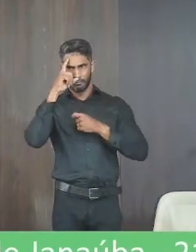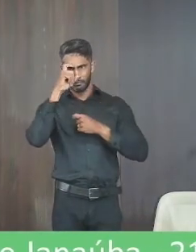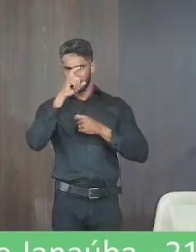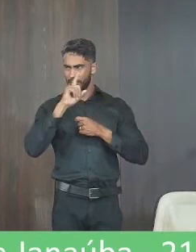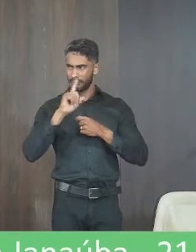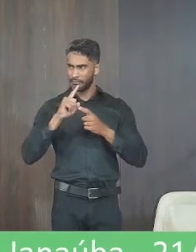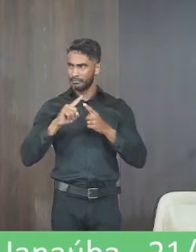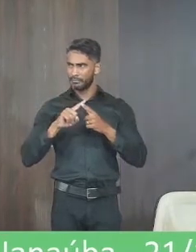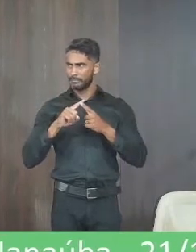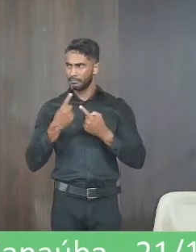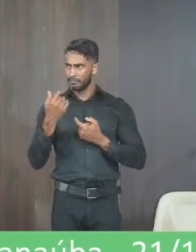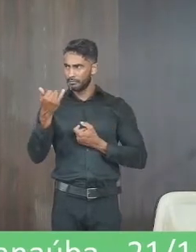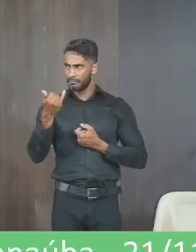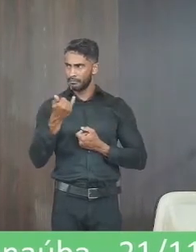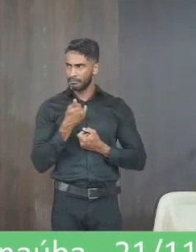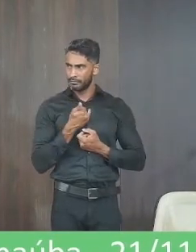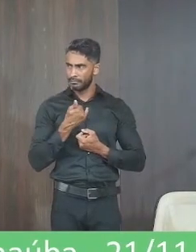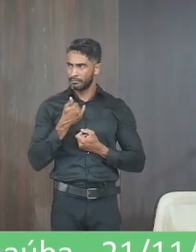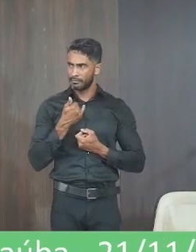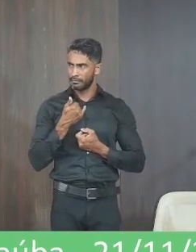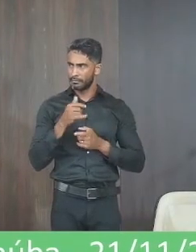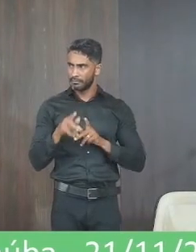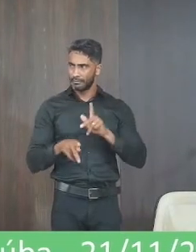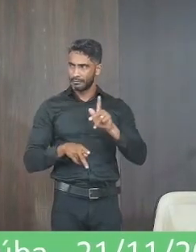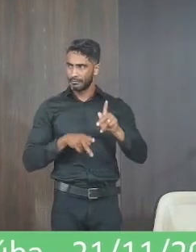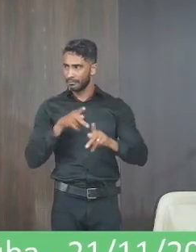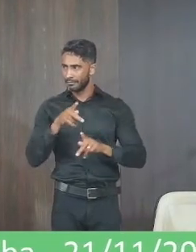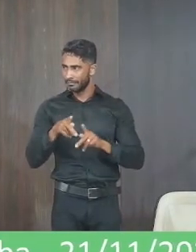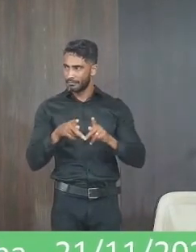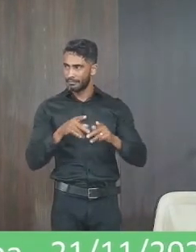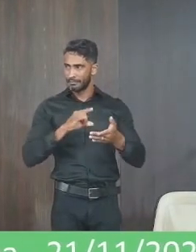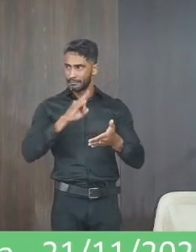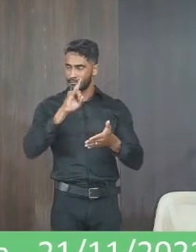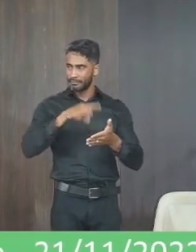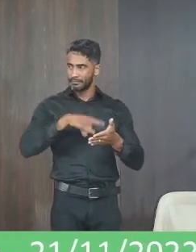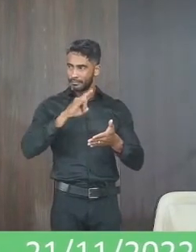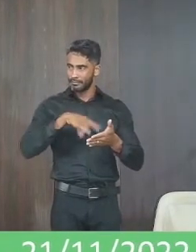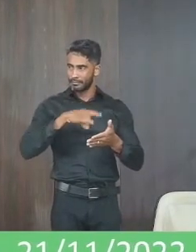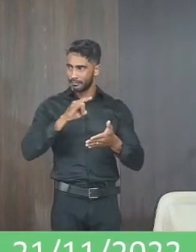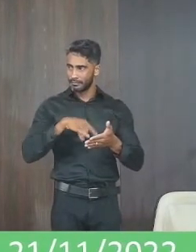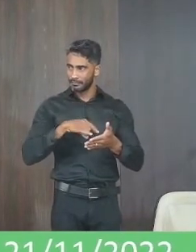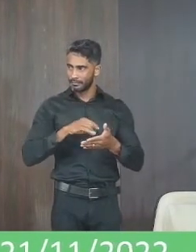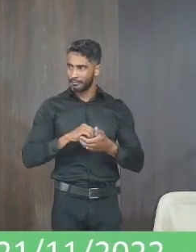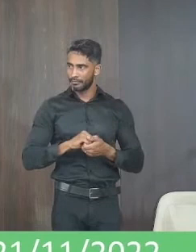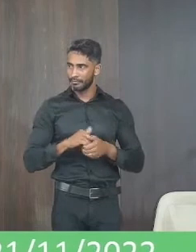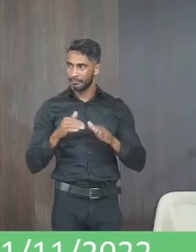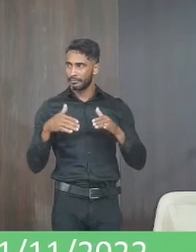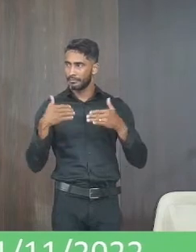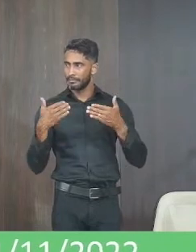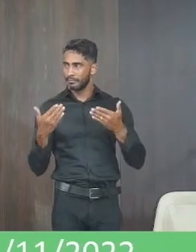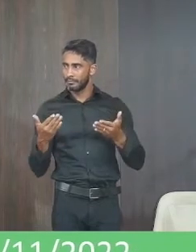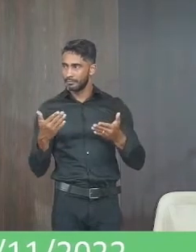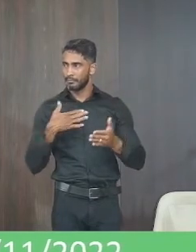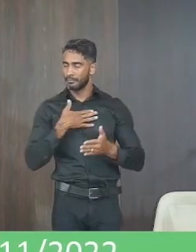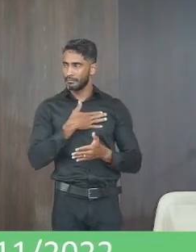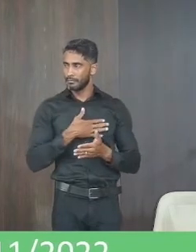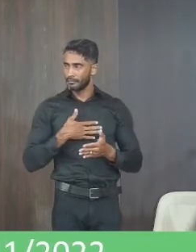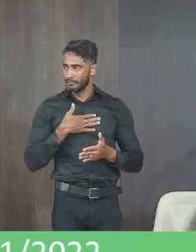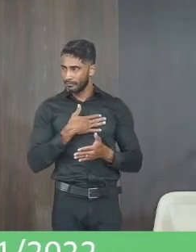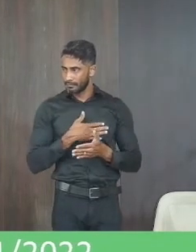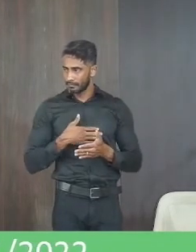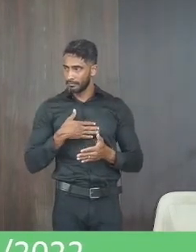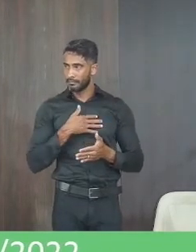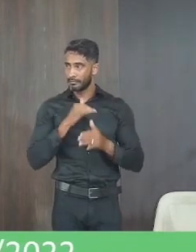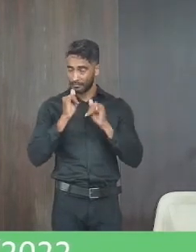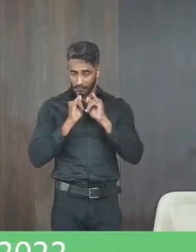mas como o senhor disse no setor público só vale por documentação então eu gostaria de